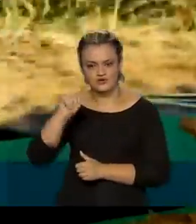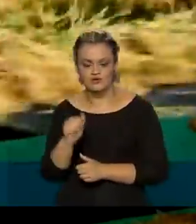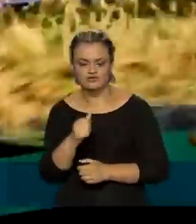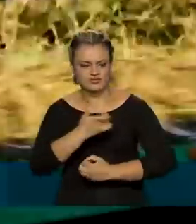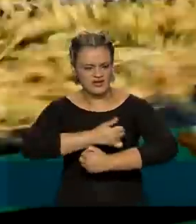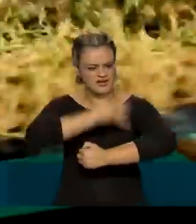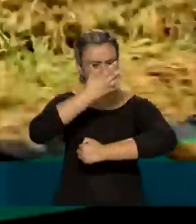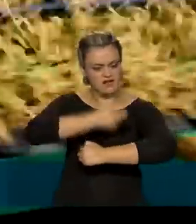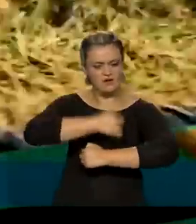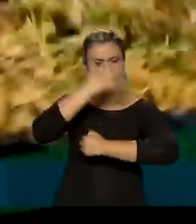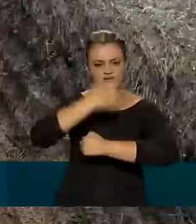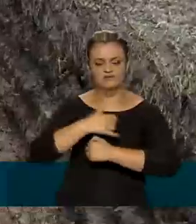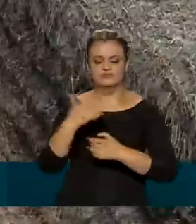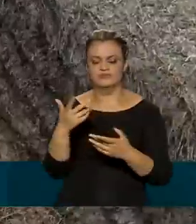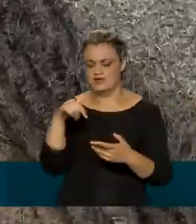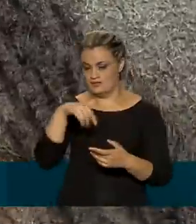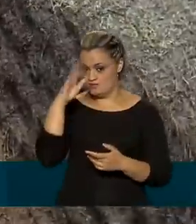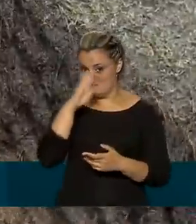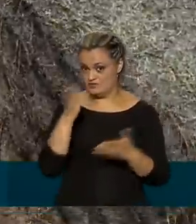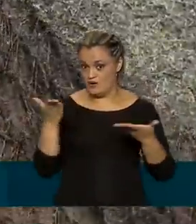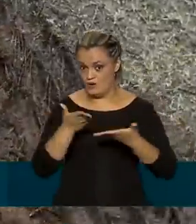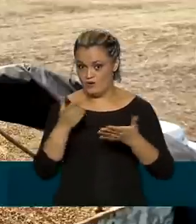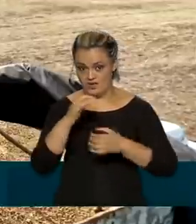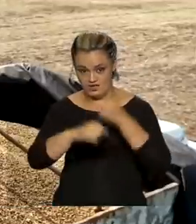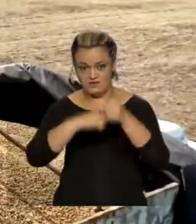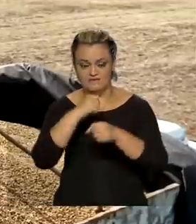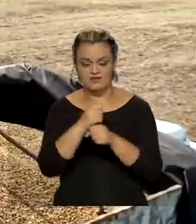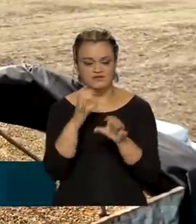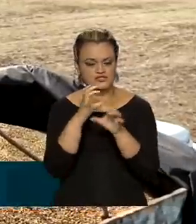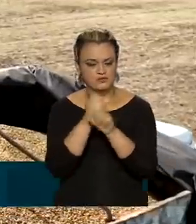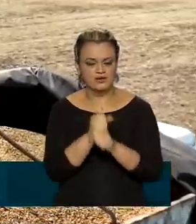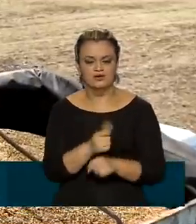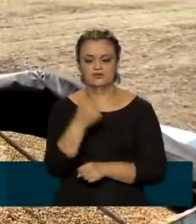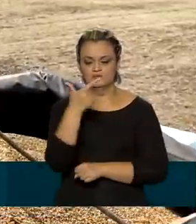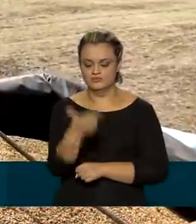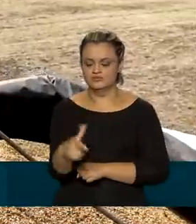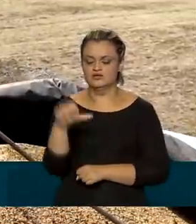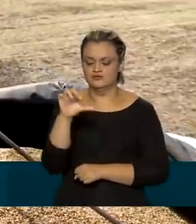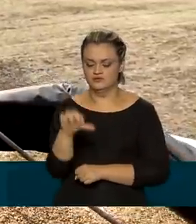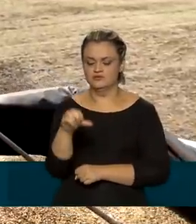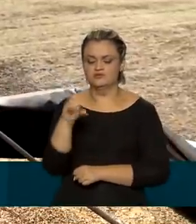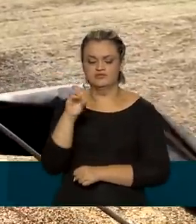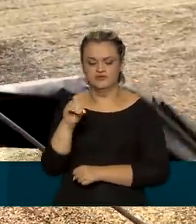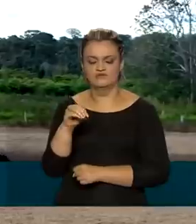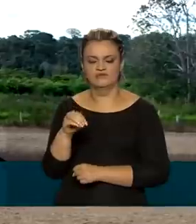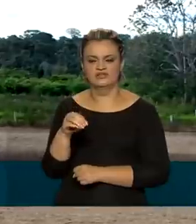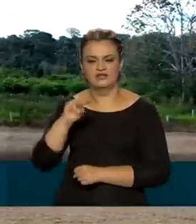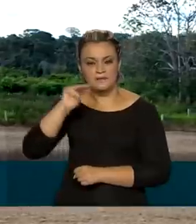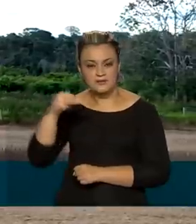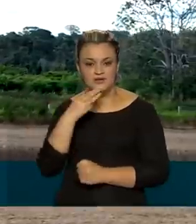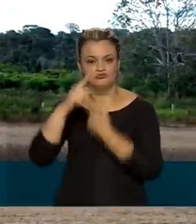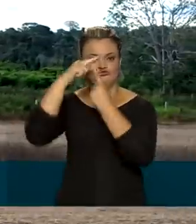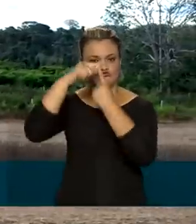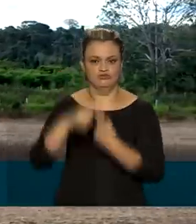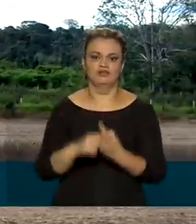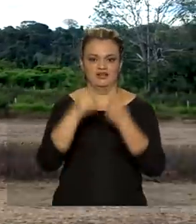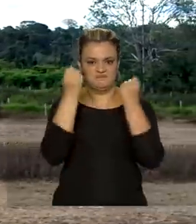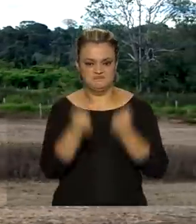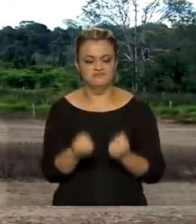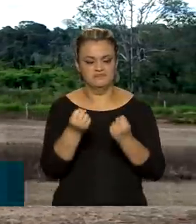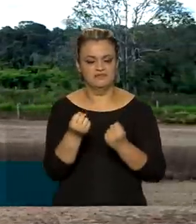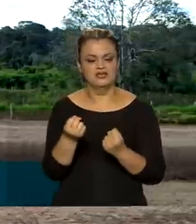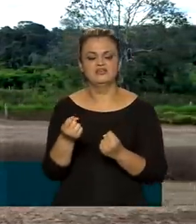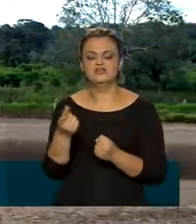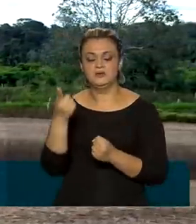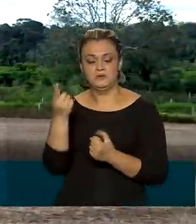país, neste e no próximo ano, deve chegar a quase 290 milhões de toneladas. Um negócio que movimenta